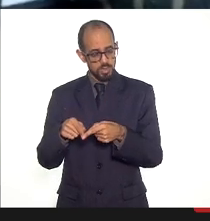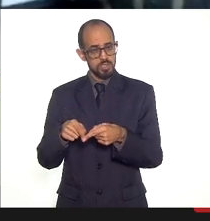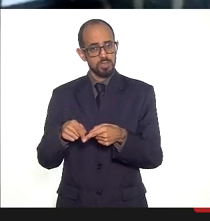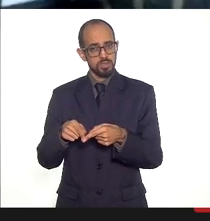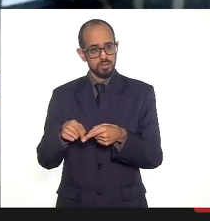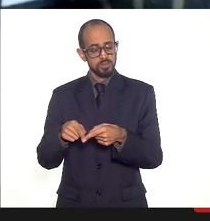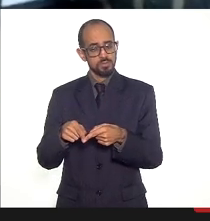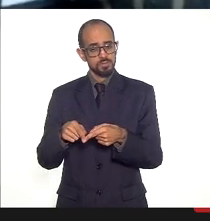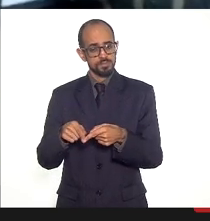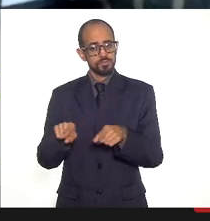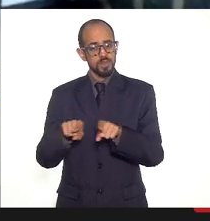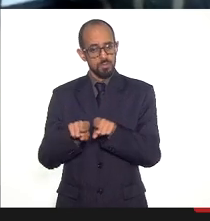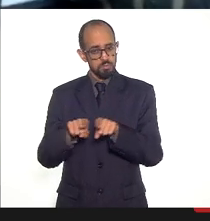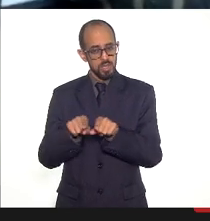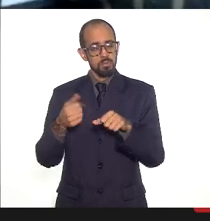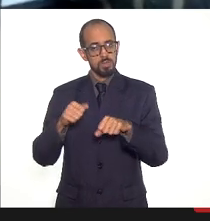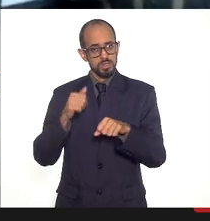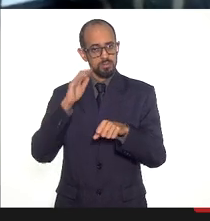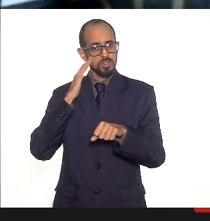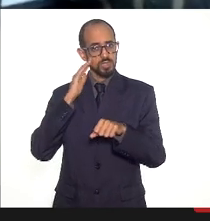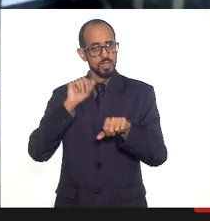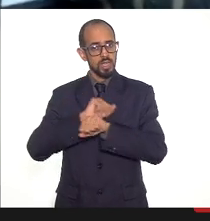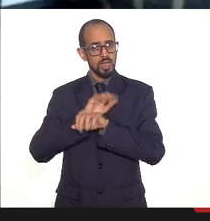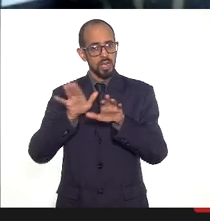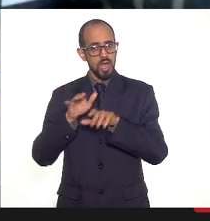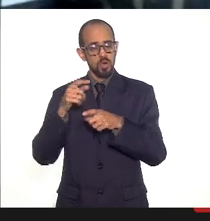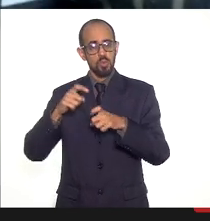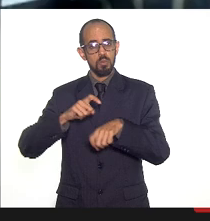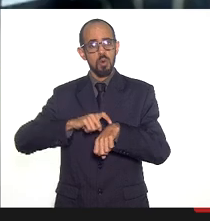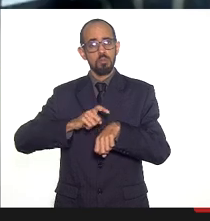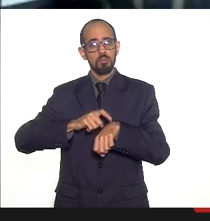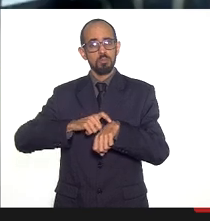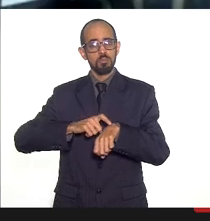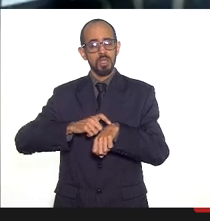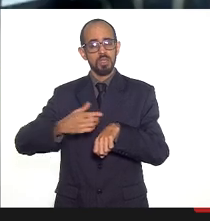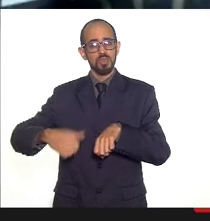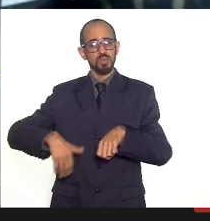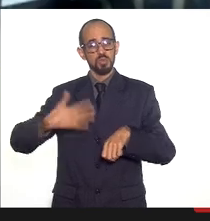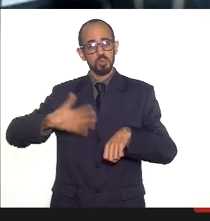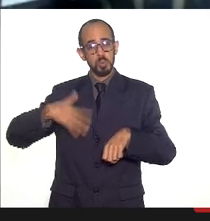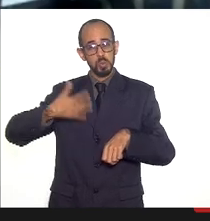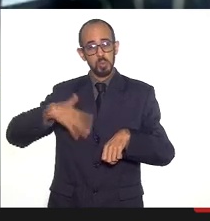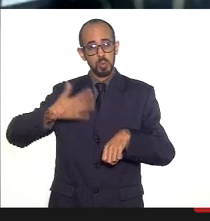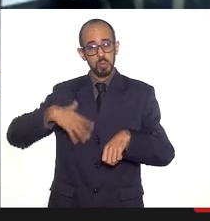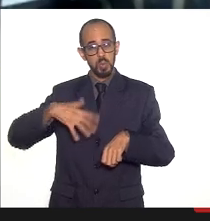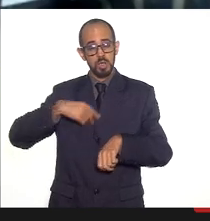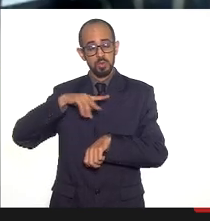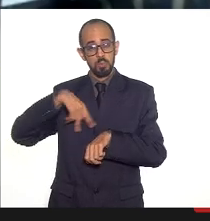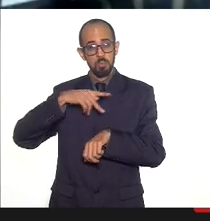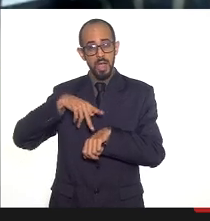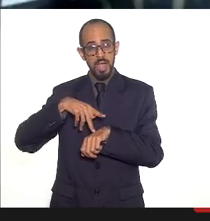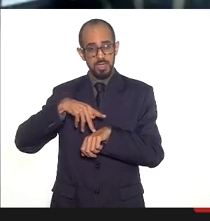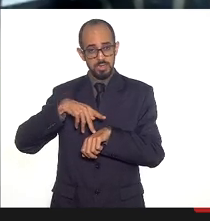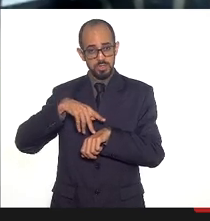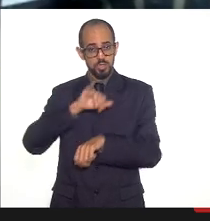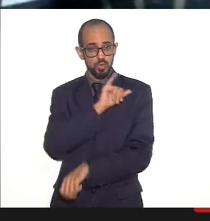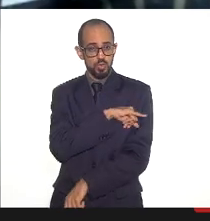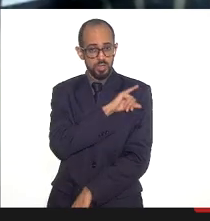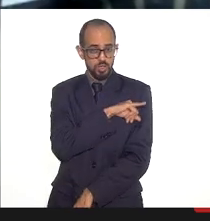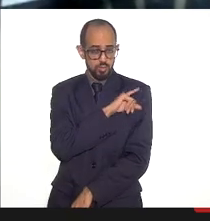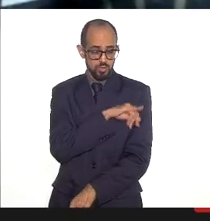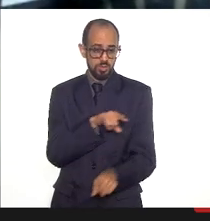e a gente também tem que entender o momento crítico que nós vivemos aqui no estado do Rio de aqui no país no estado do Rio de Janeiro nesse período